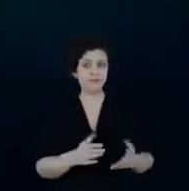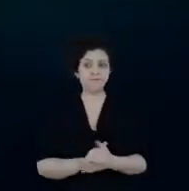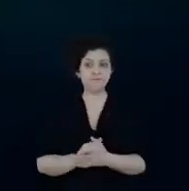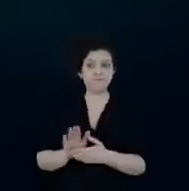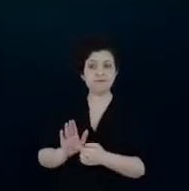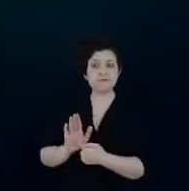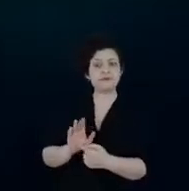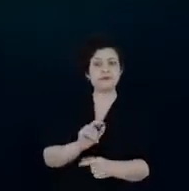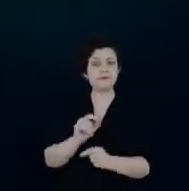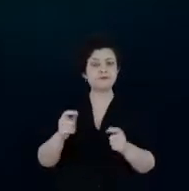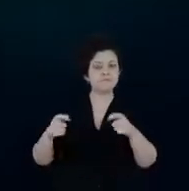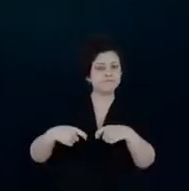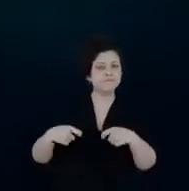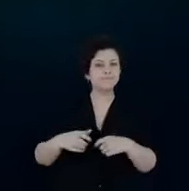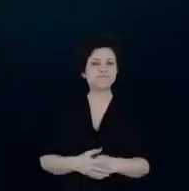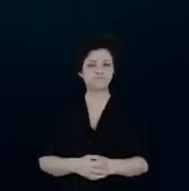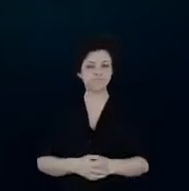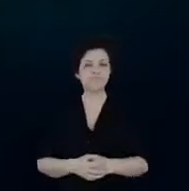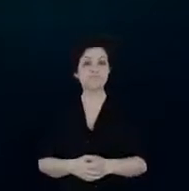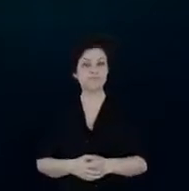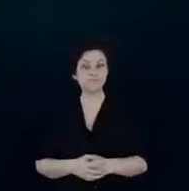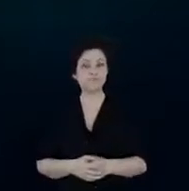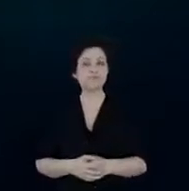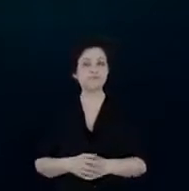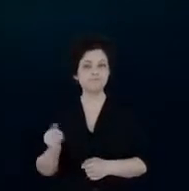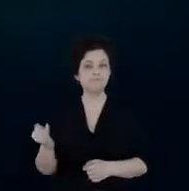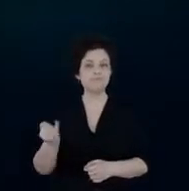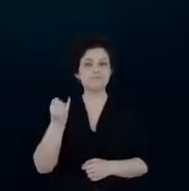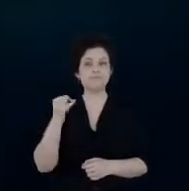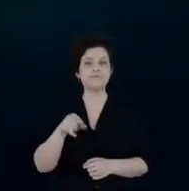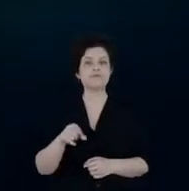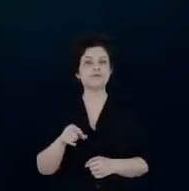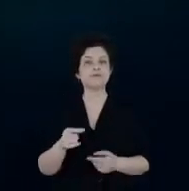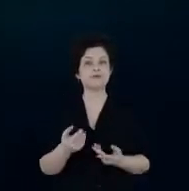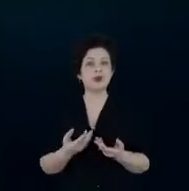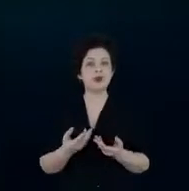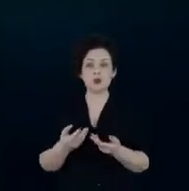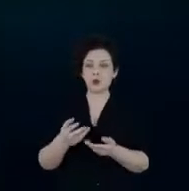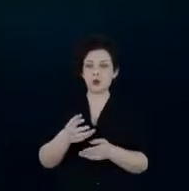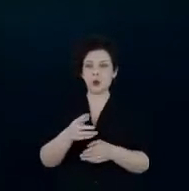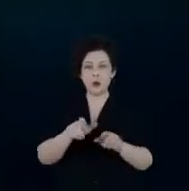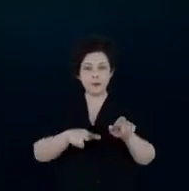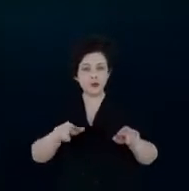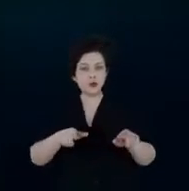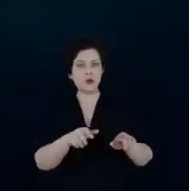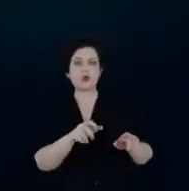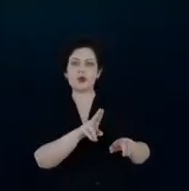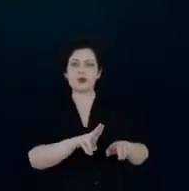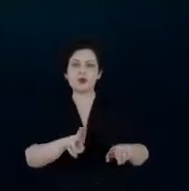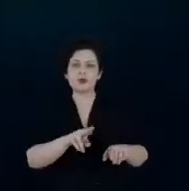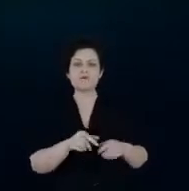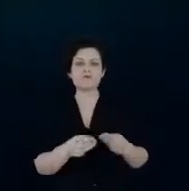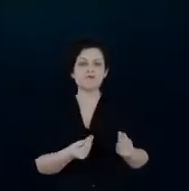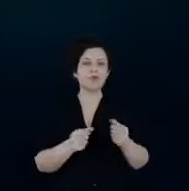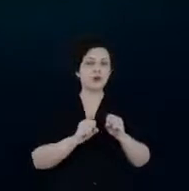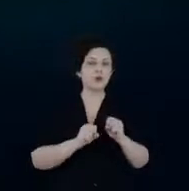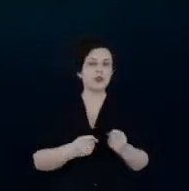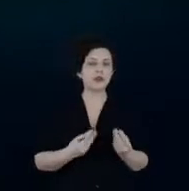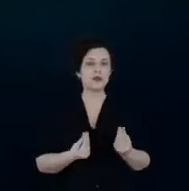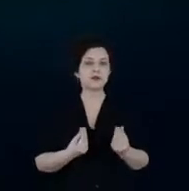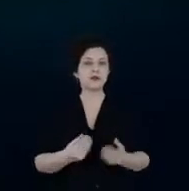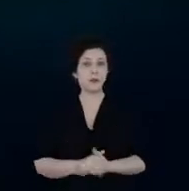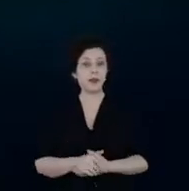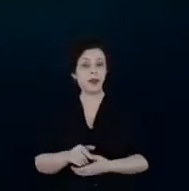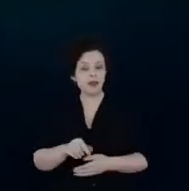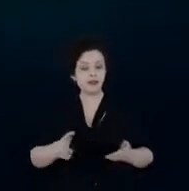potencial significativo de redução de consumo para o sistema. Então, essa foi a motivação que